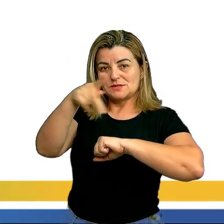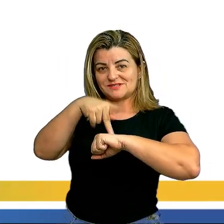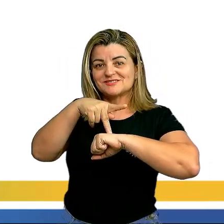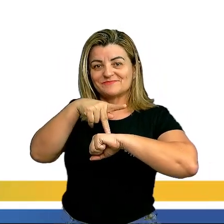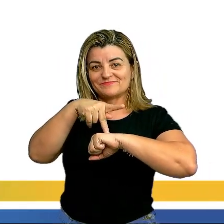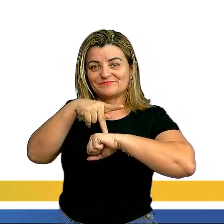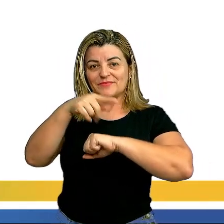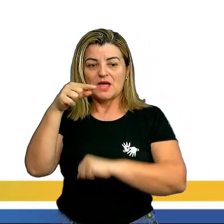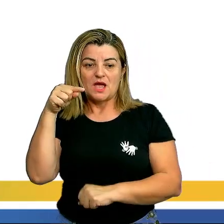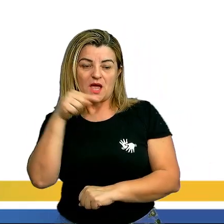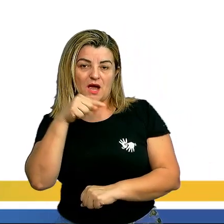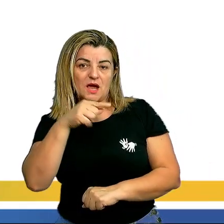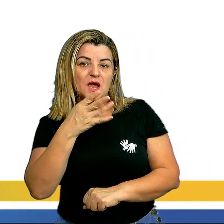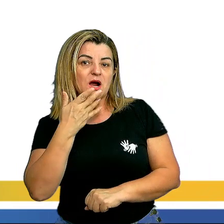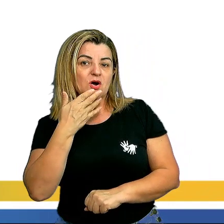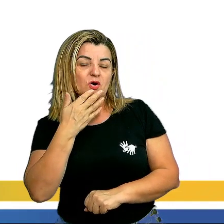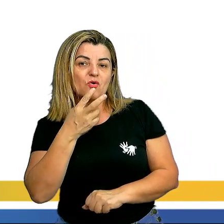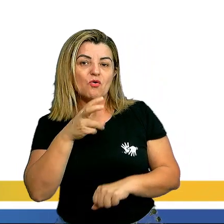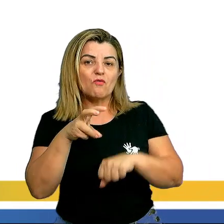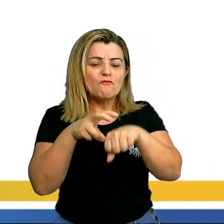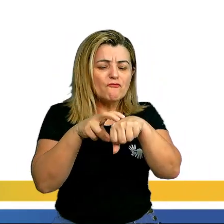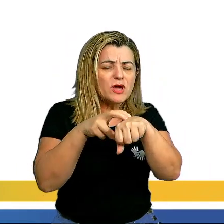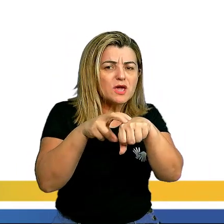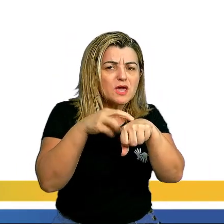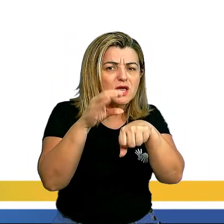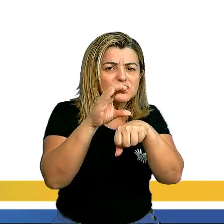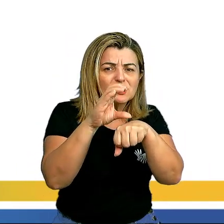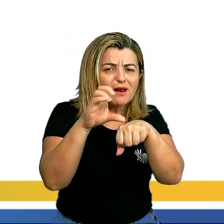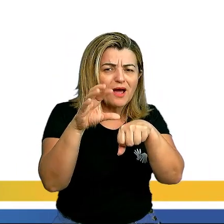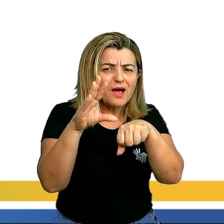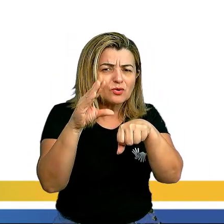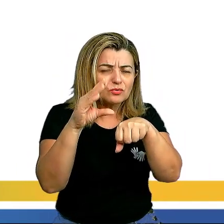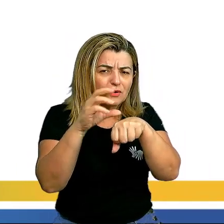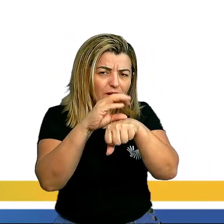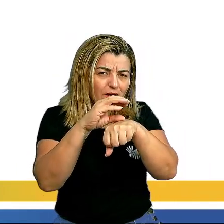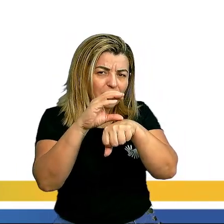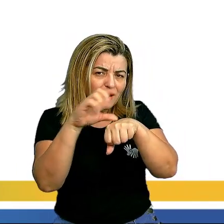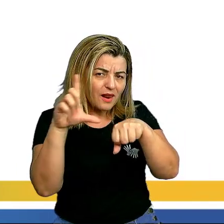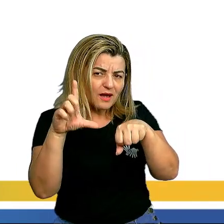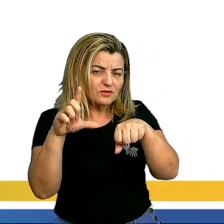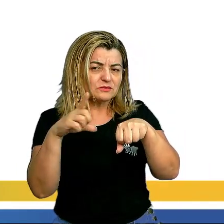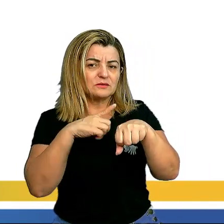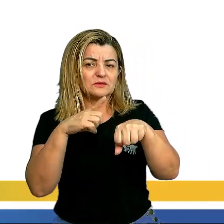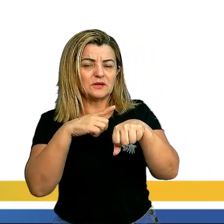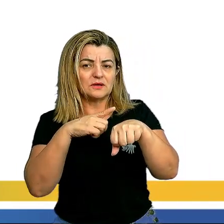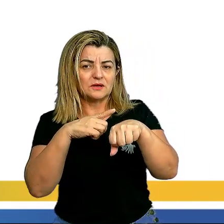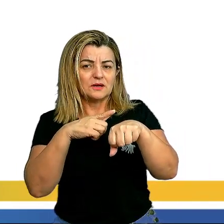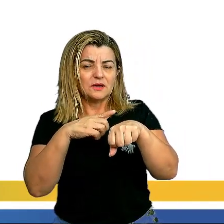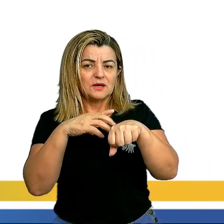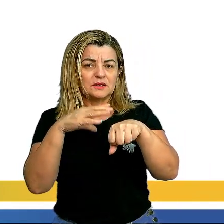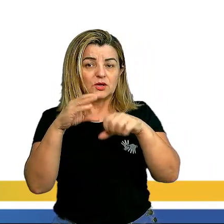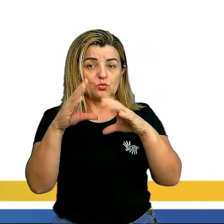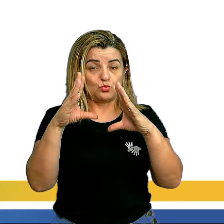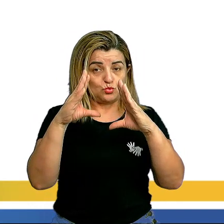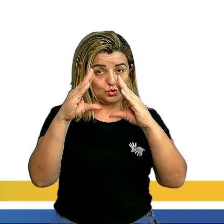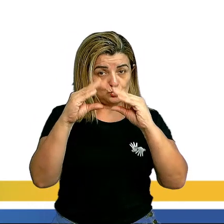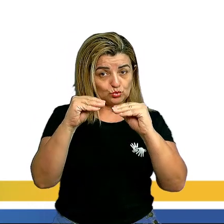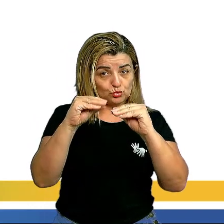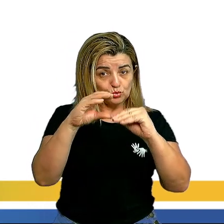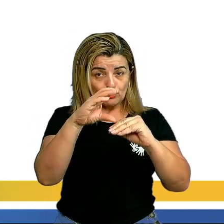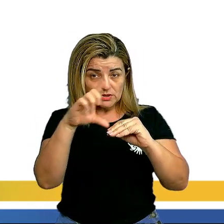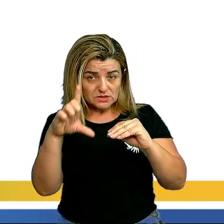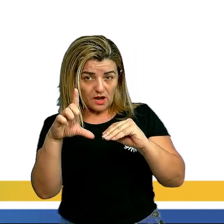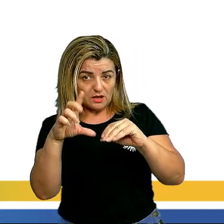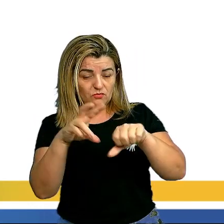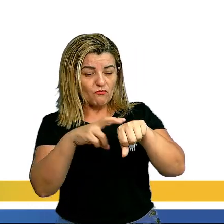O verde. O verdezinho mais claro. Porque nós temos dois verdes aí no gráfico de setor. O mais claro e o mais escuro. O